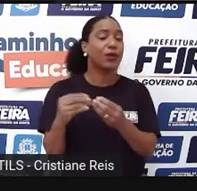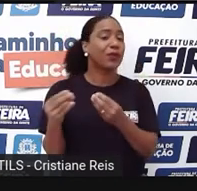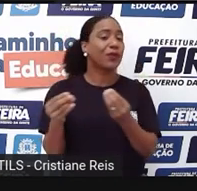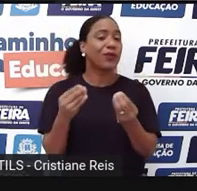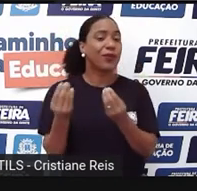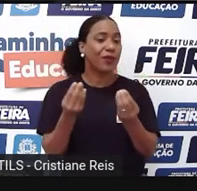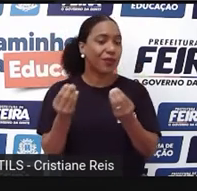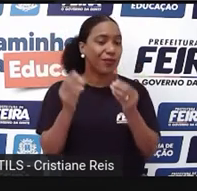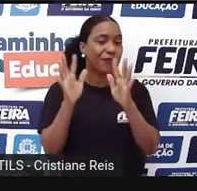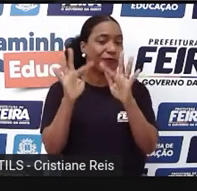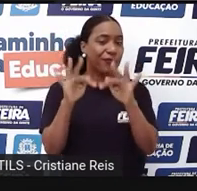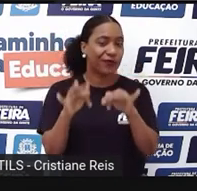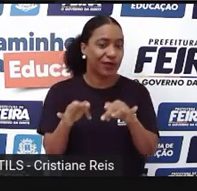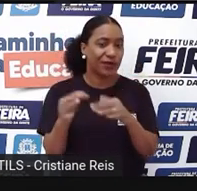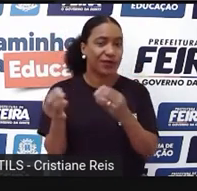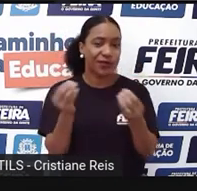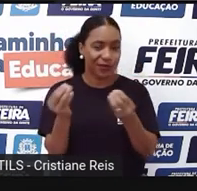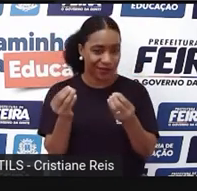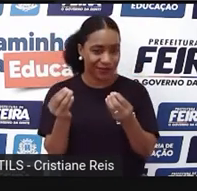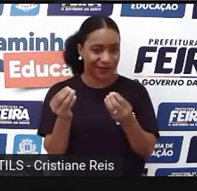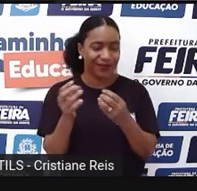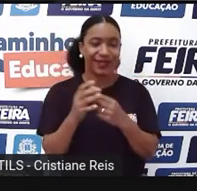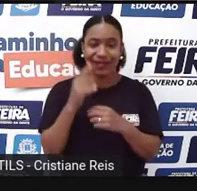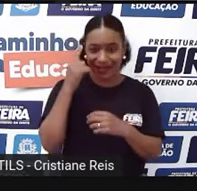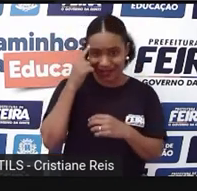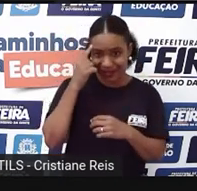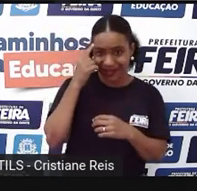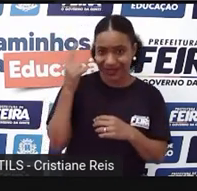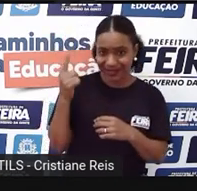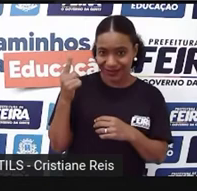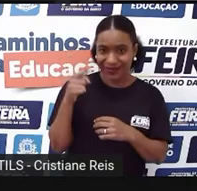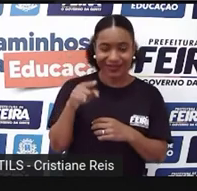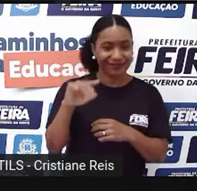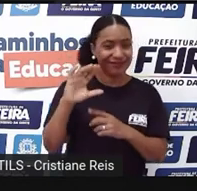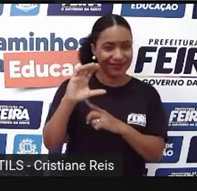lembram? Que as famílias entraram em acordo Olha aqui